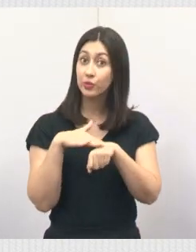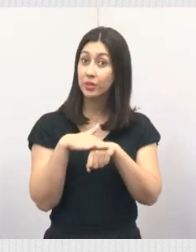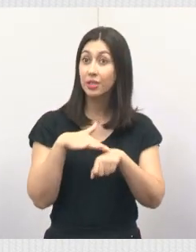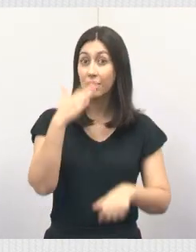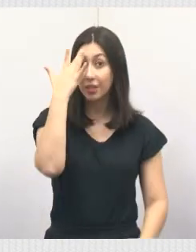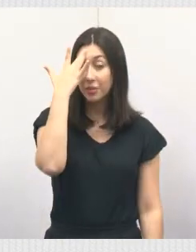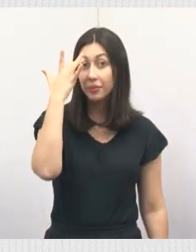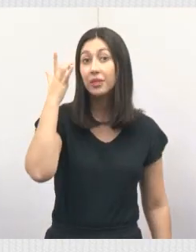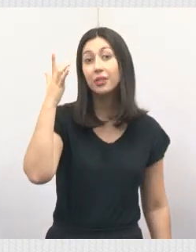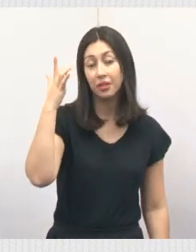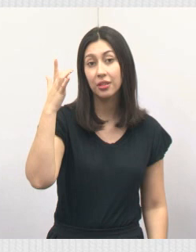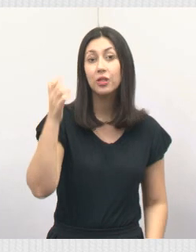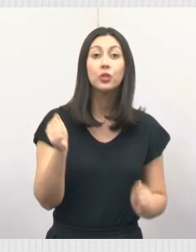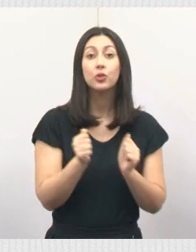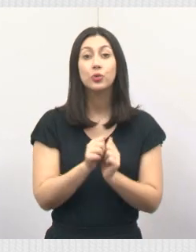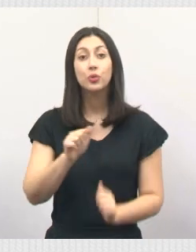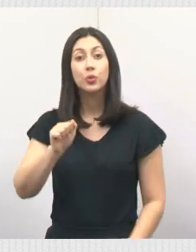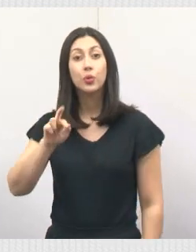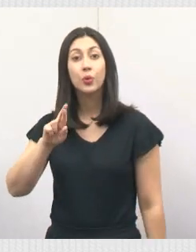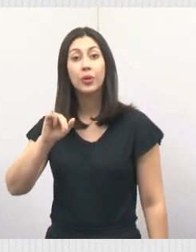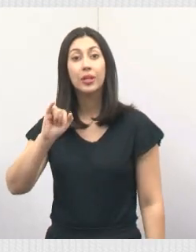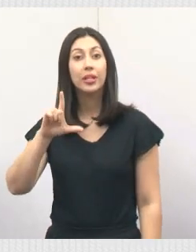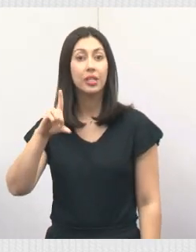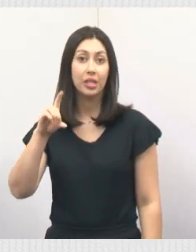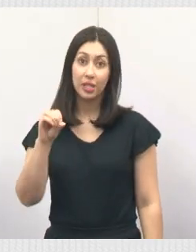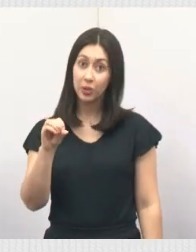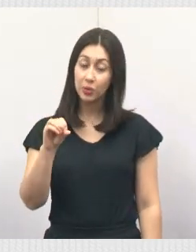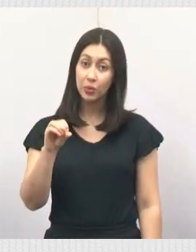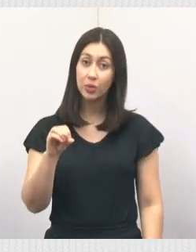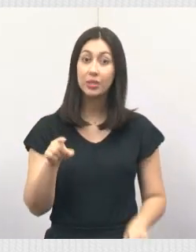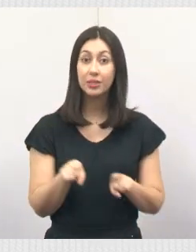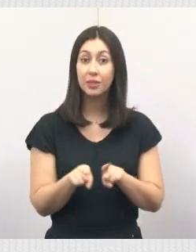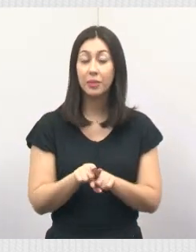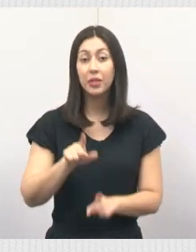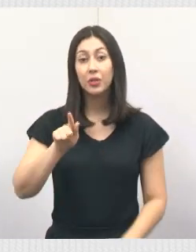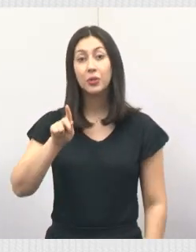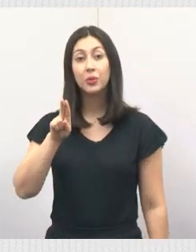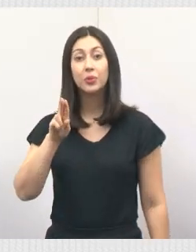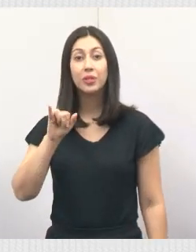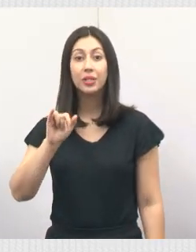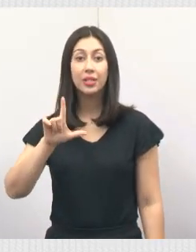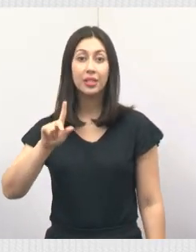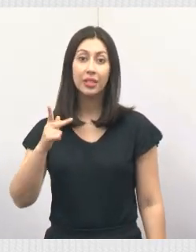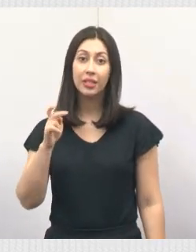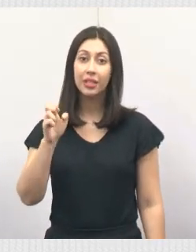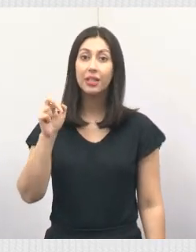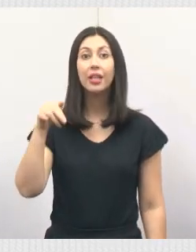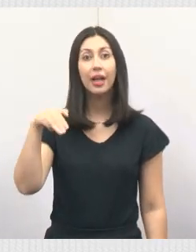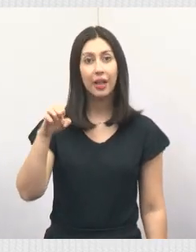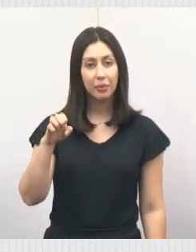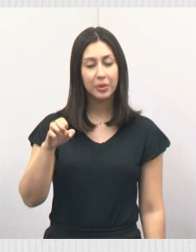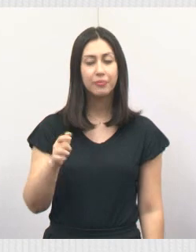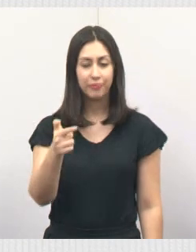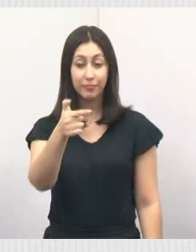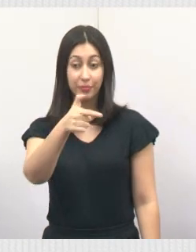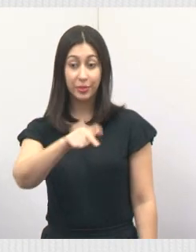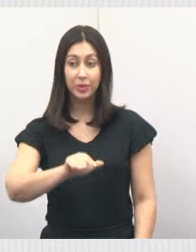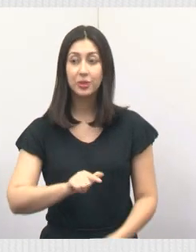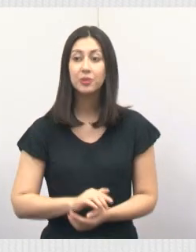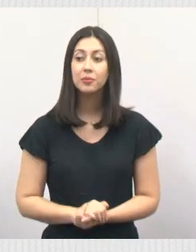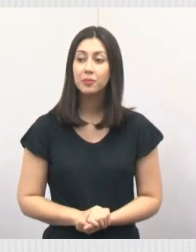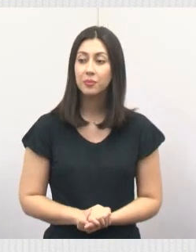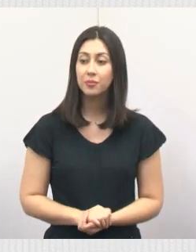com o Arildo da Secretaria de Desenvolvimento e com o Guilherme Mendicelli. Próximo slide.